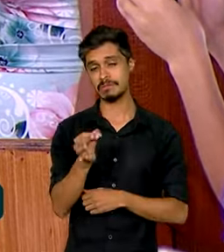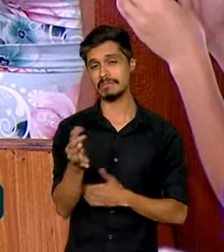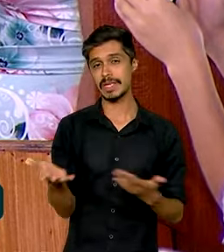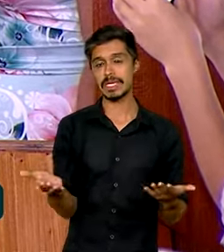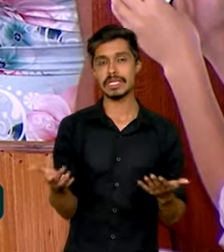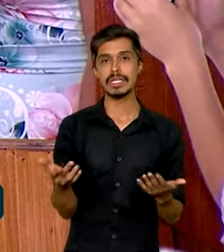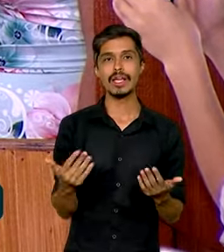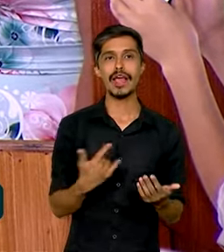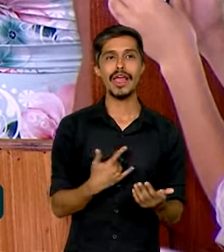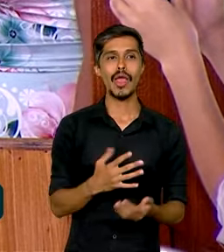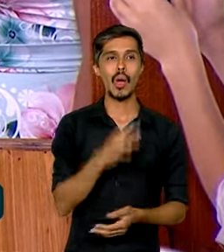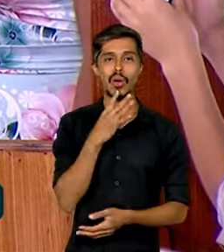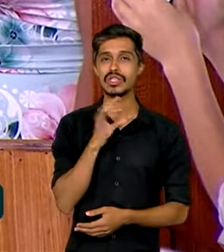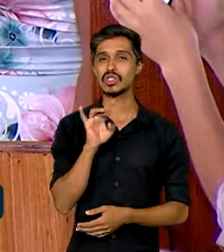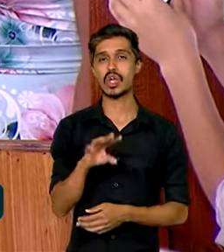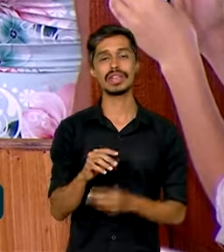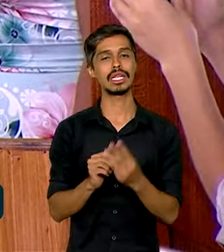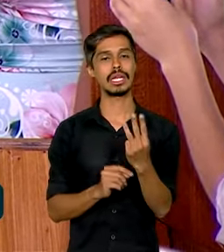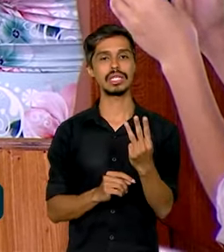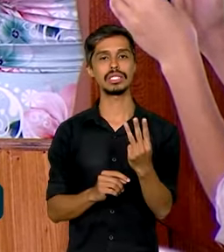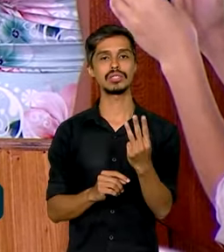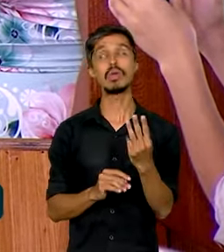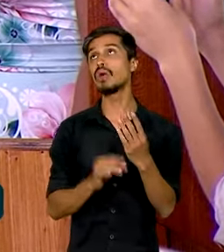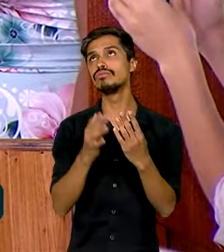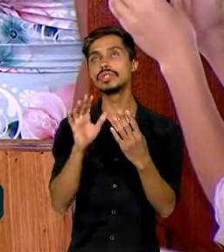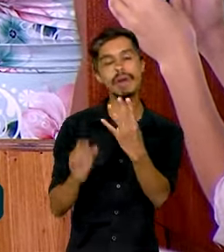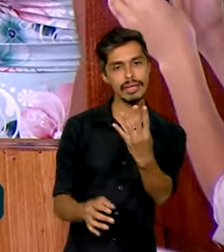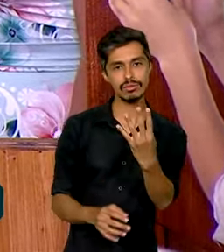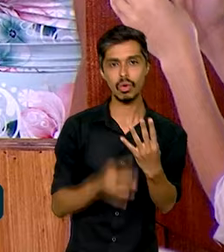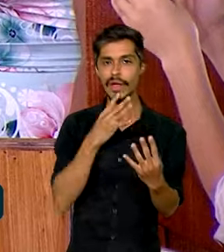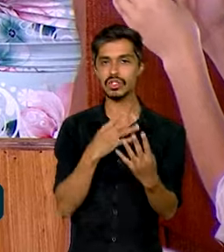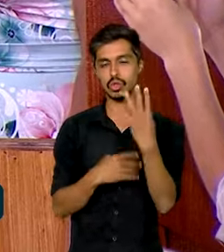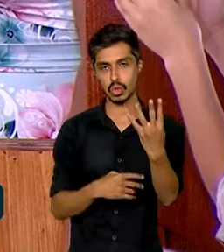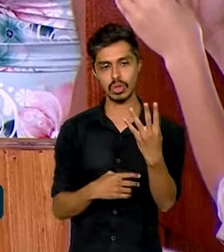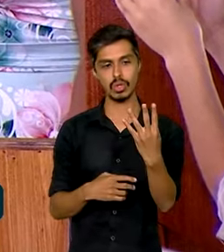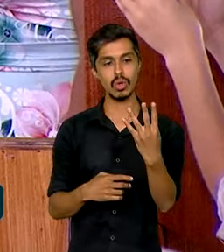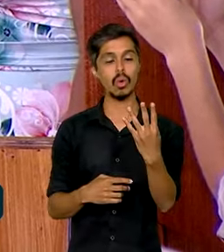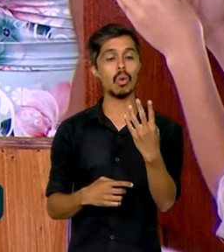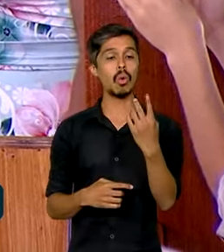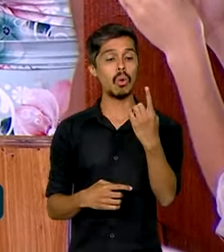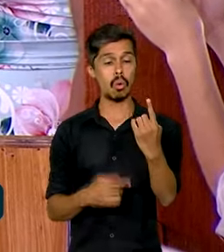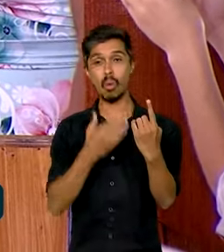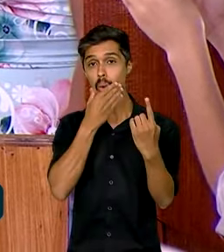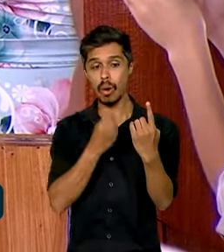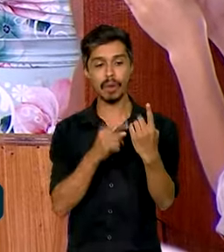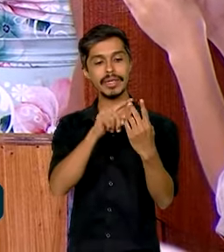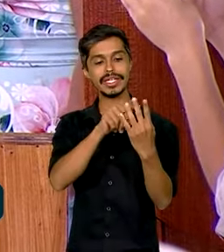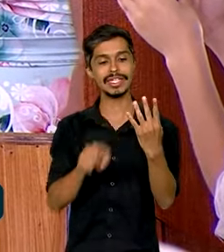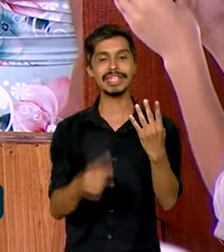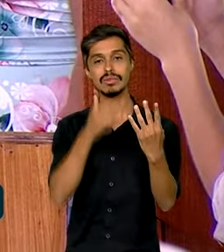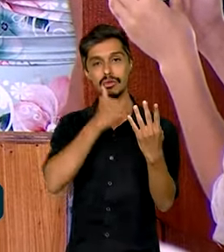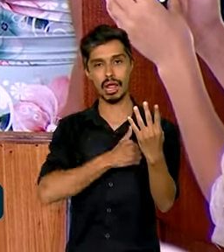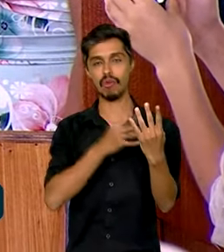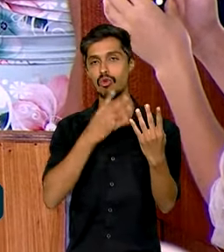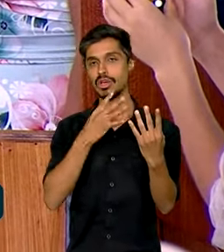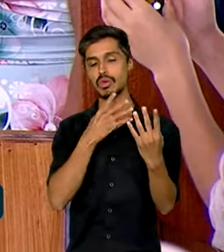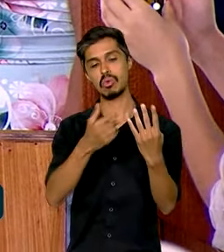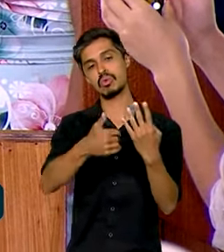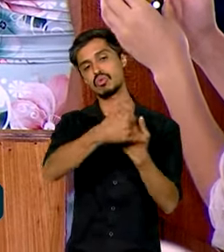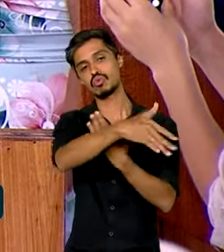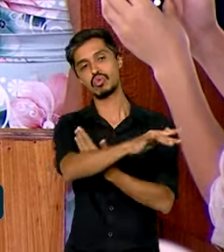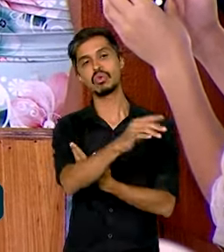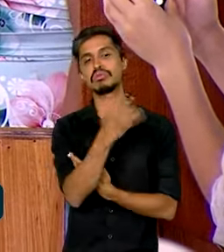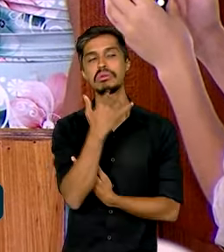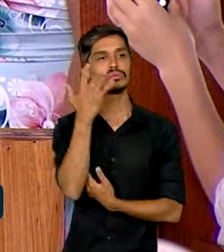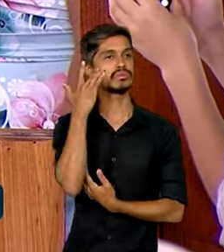E conheço só três, só quatro. Um homem e três mulheres. O resto eu não